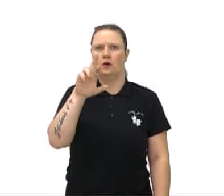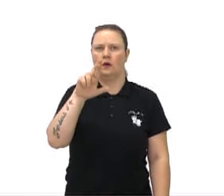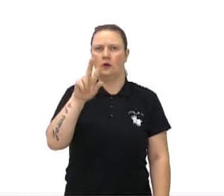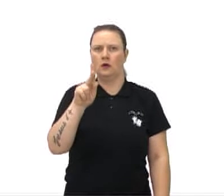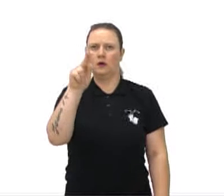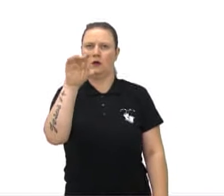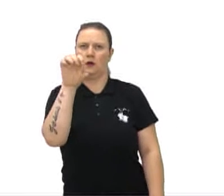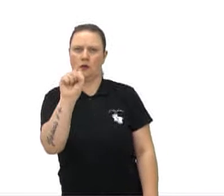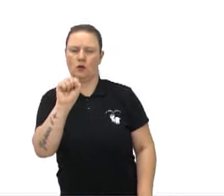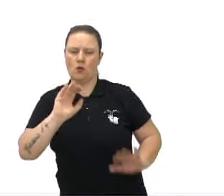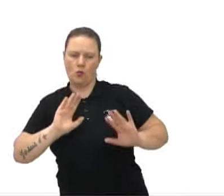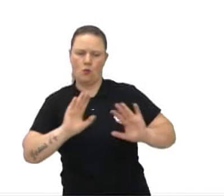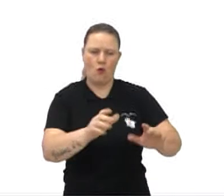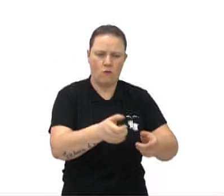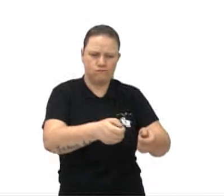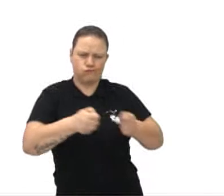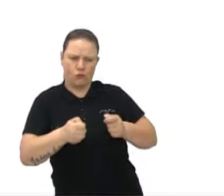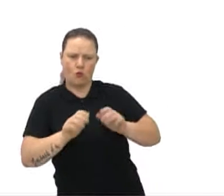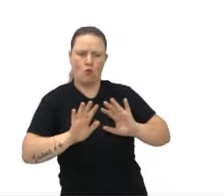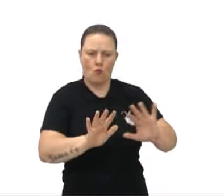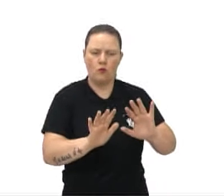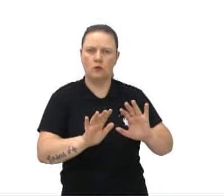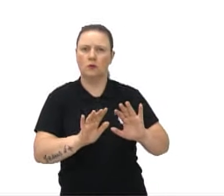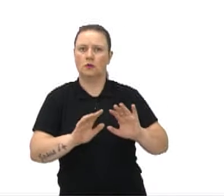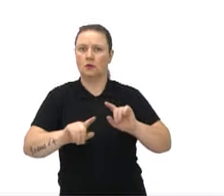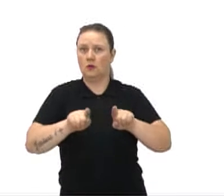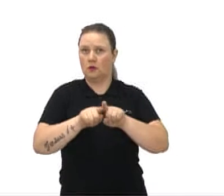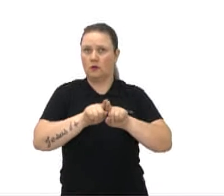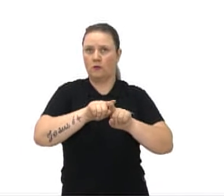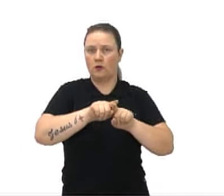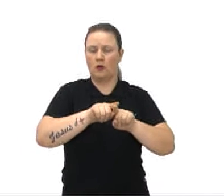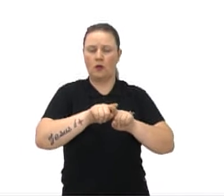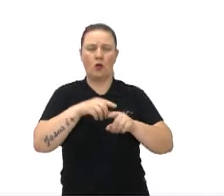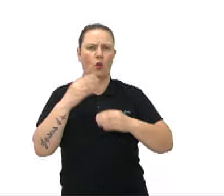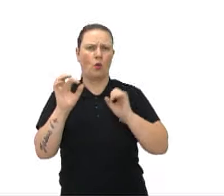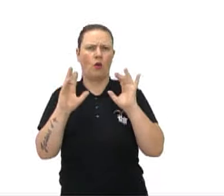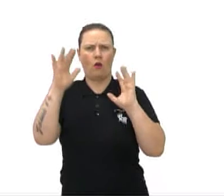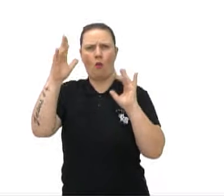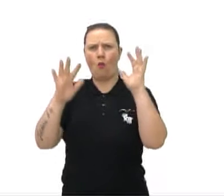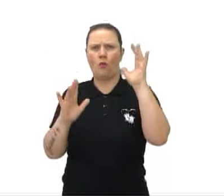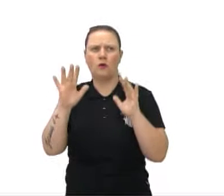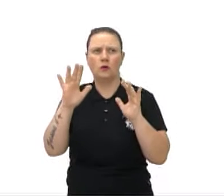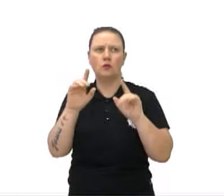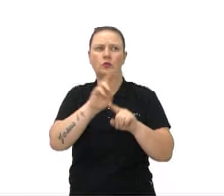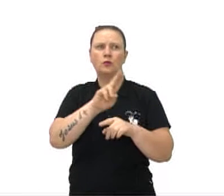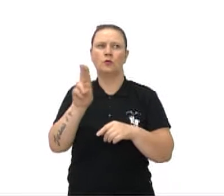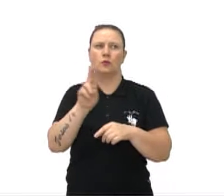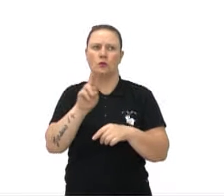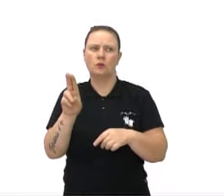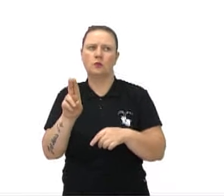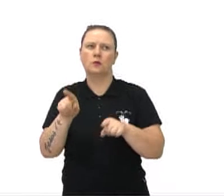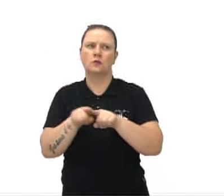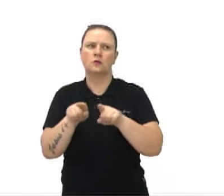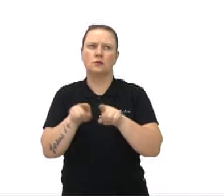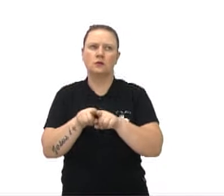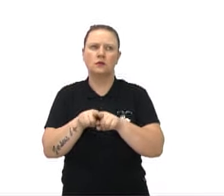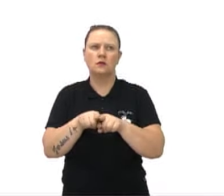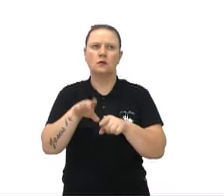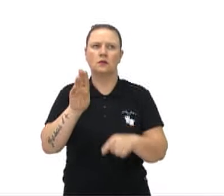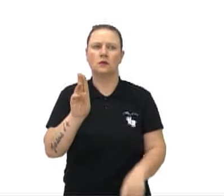e os puxões, tá? E aos gestos feitos com as mãos, eles chamaram burns, que é o queimar.